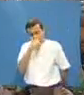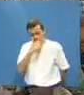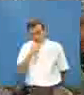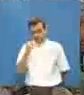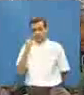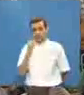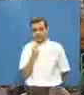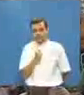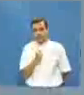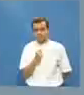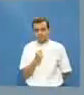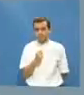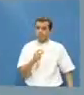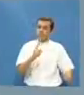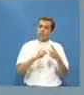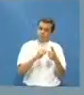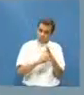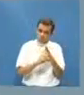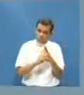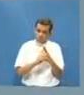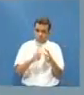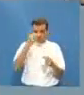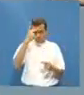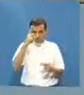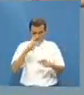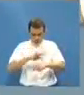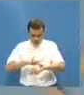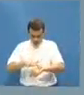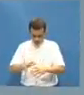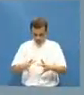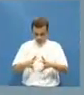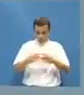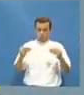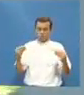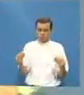primeiro passo da cura, eu vou falar os quatro, é um roteiro